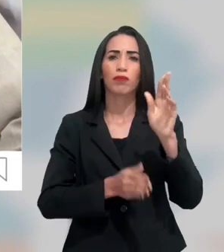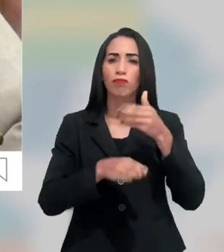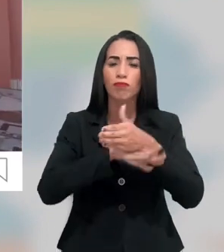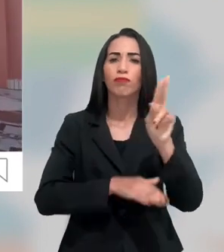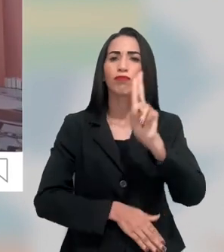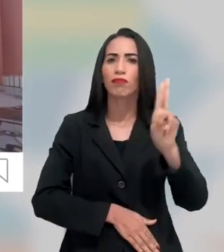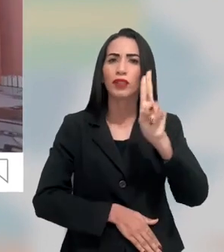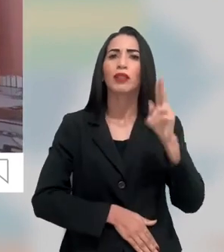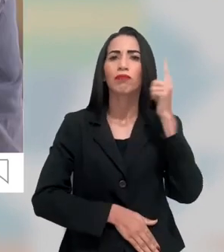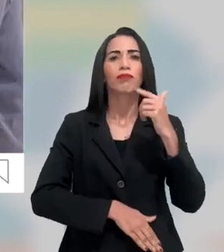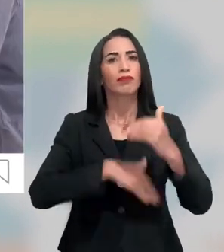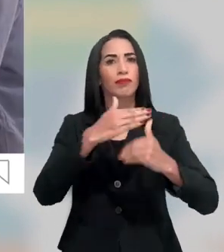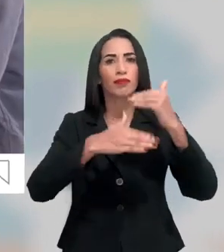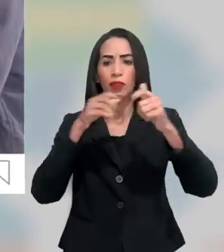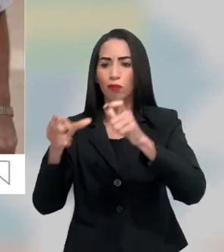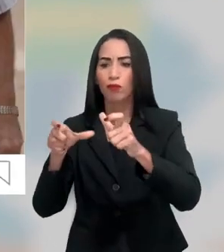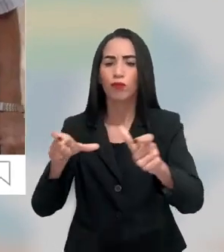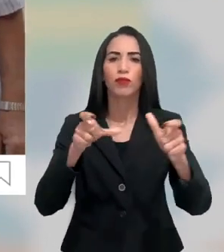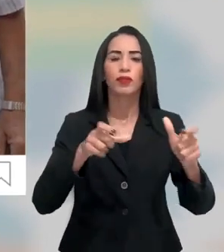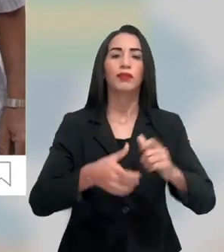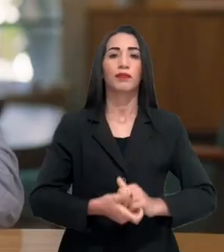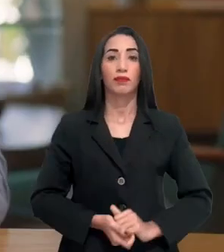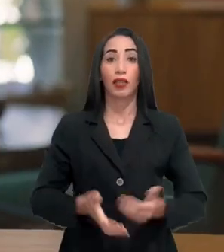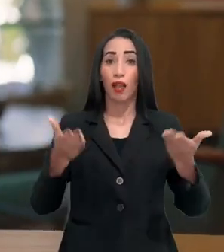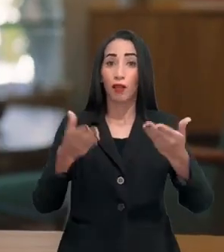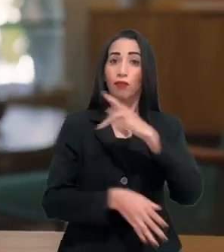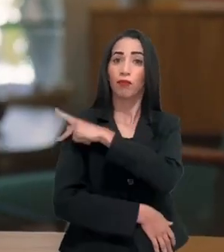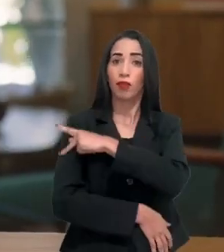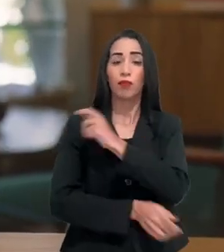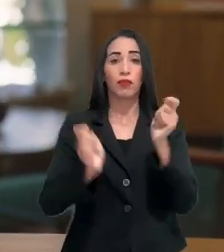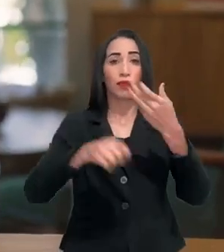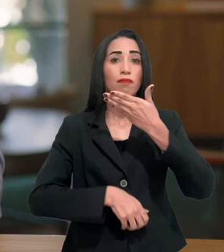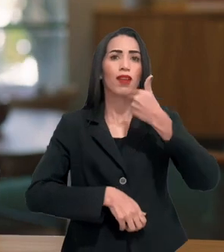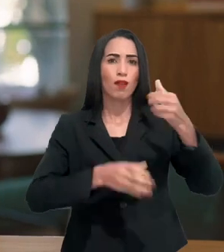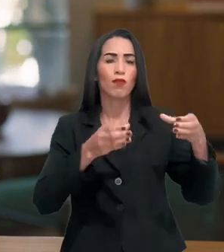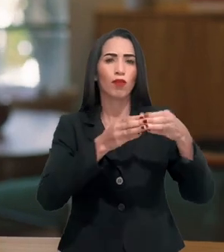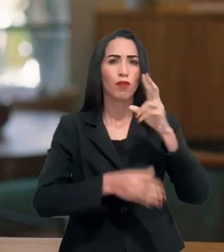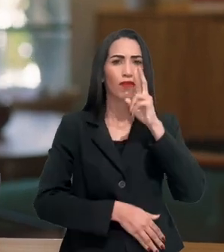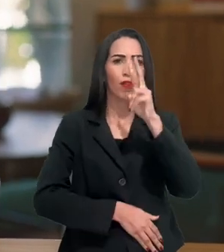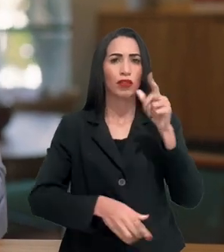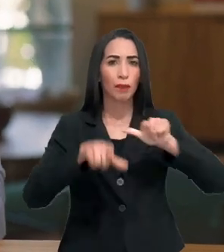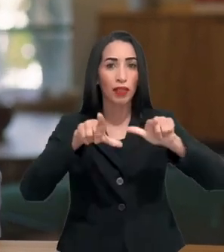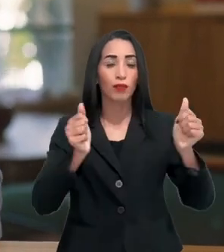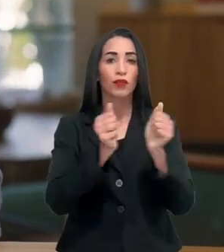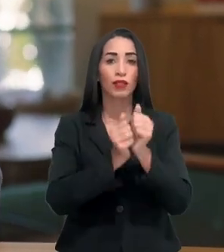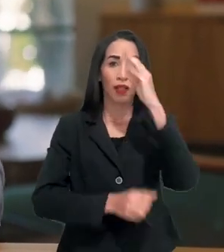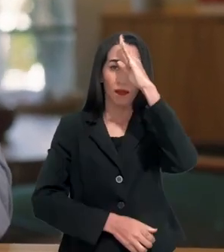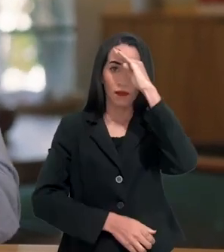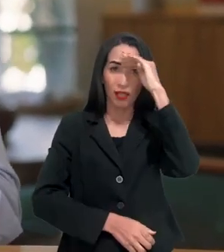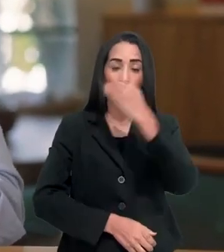crescimento e progresso pra todo lado. Agora o Piauí pode ter um time ainda mais forte, trabalhando junto.